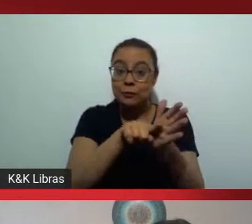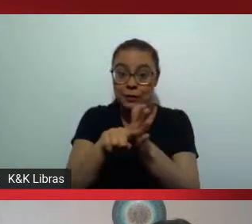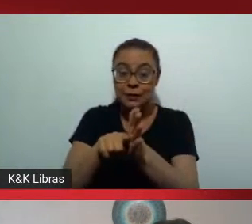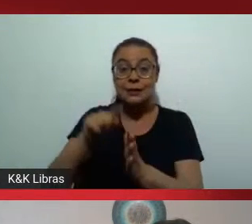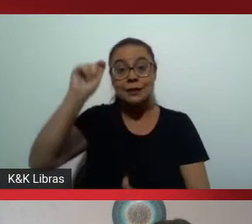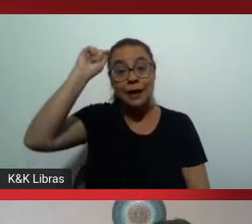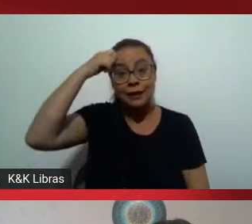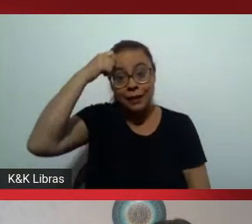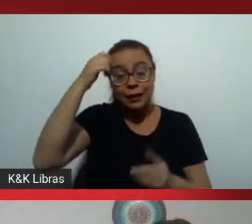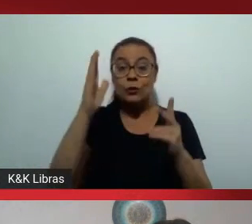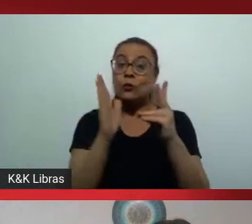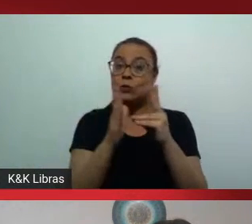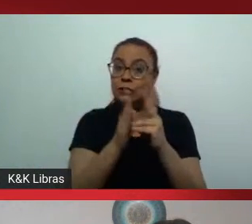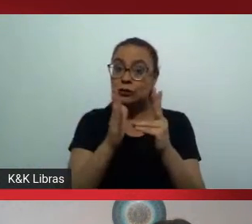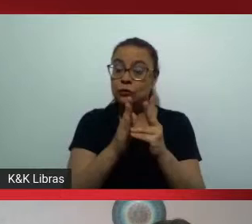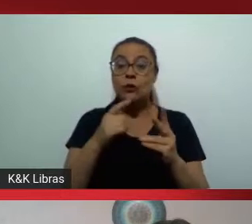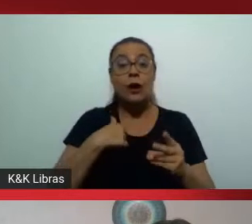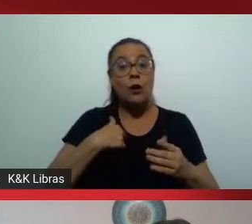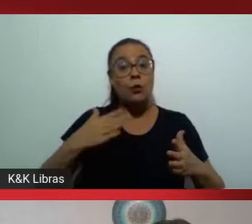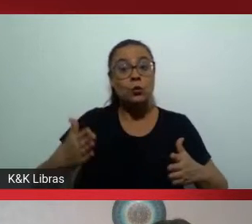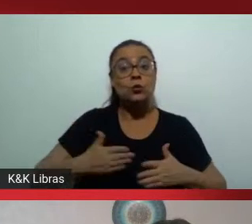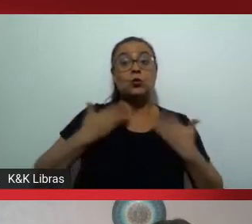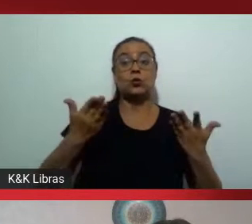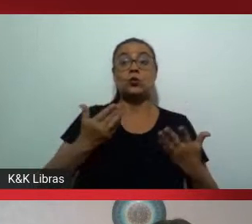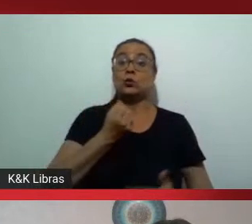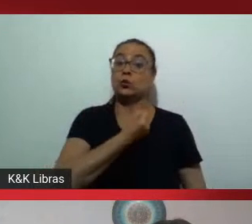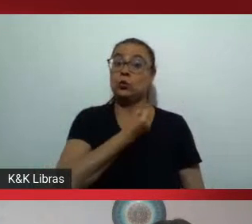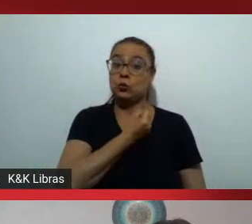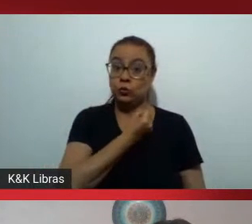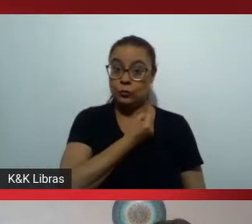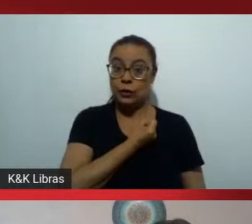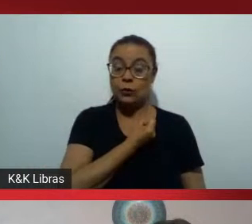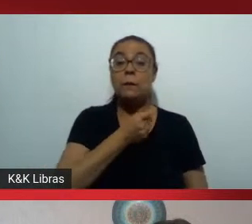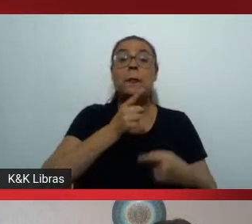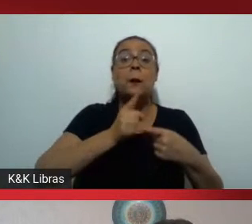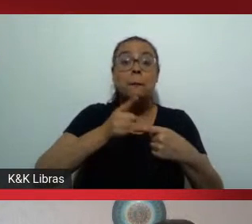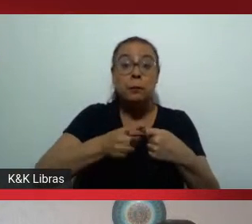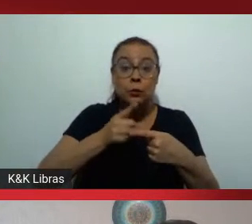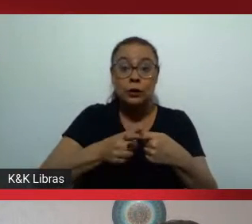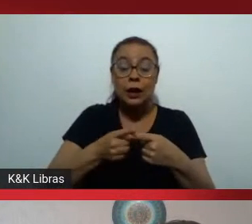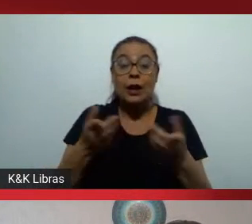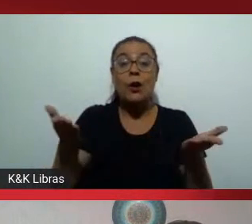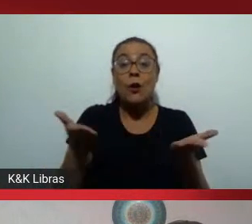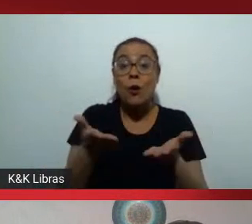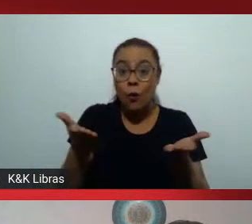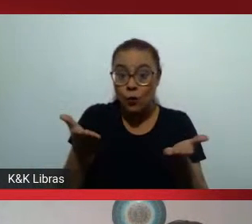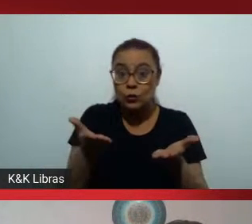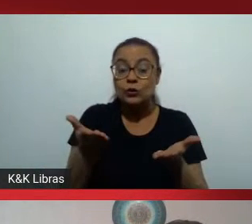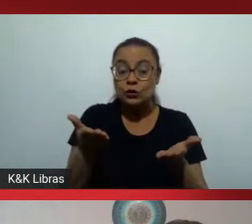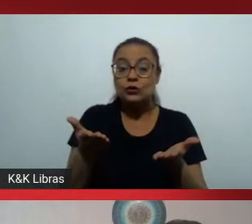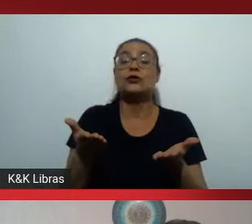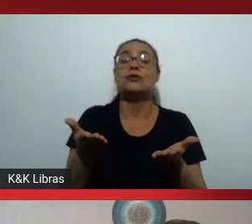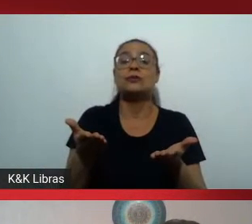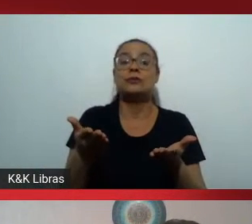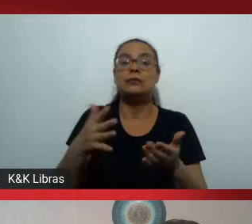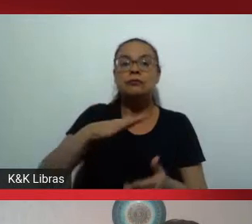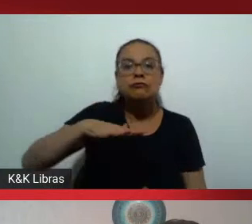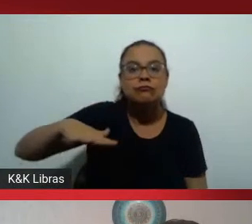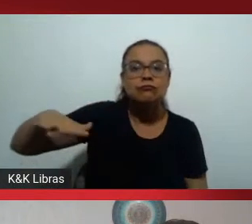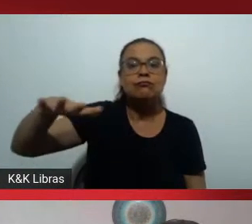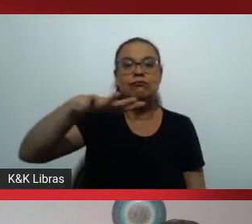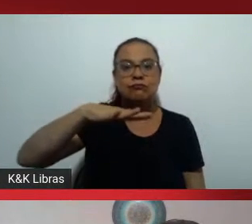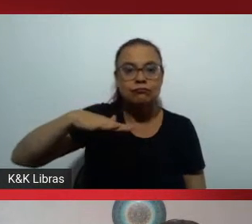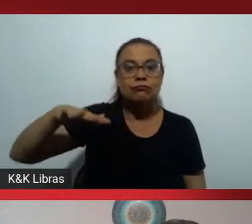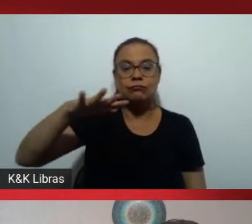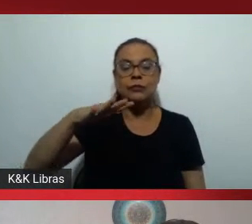assustadores. São bastante assustadores, porque hoje, no universo, pegando agora para o censo de